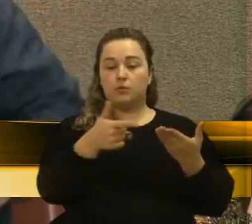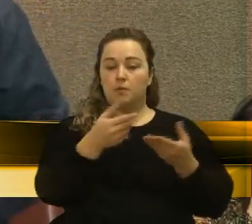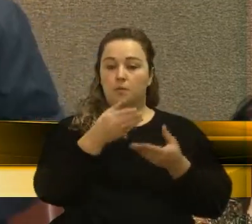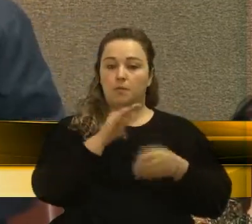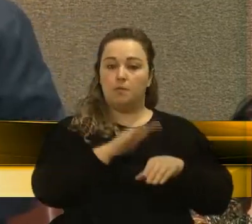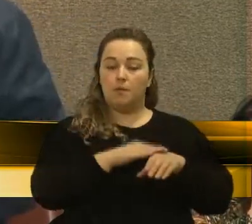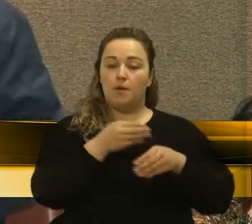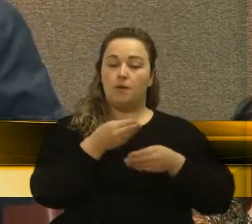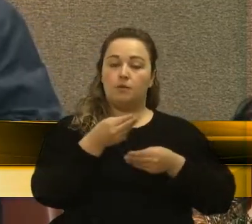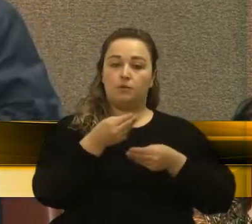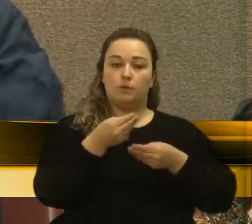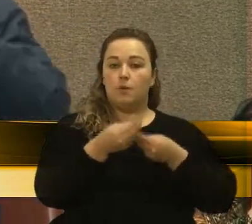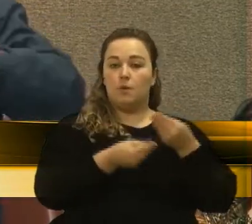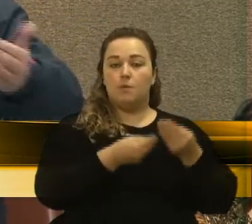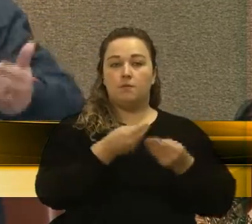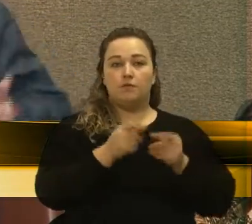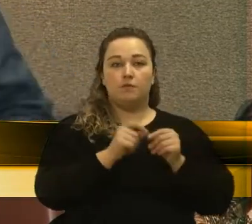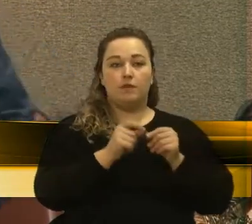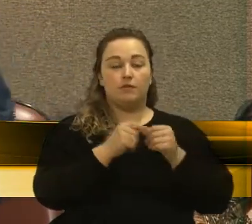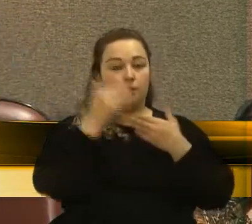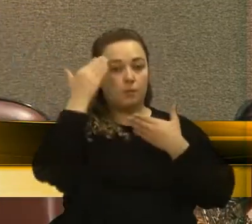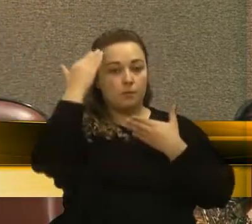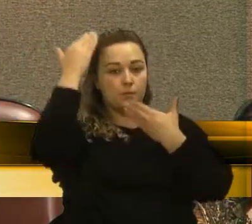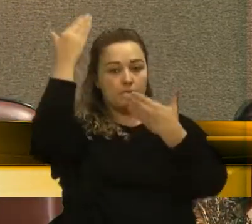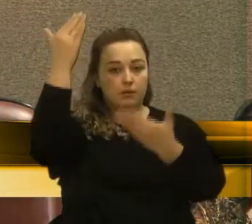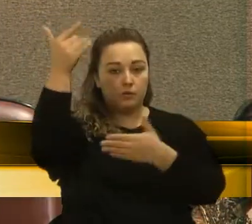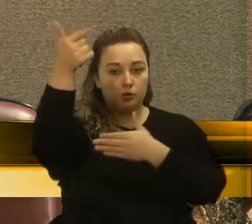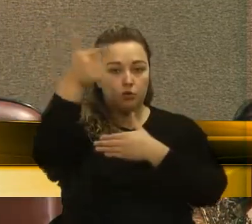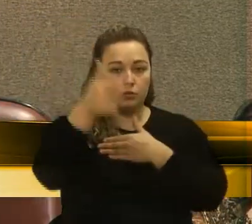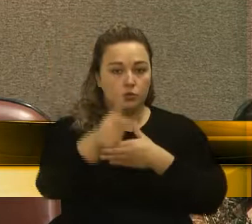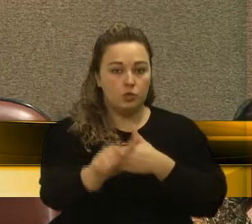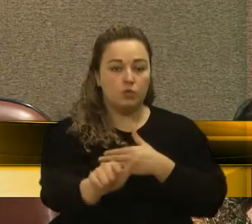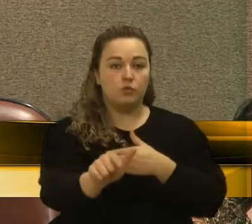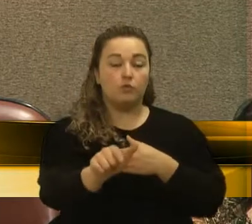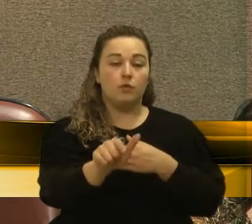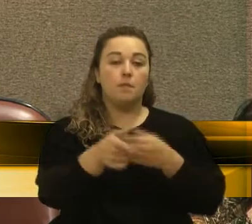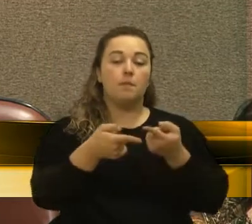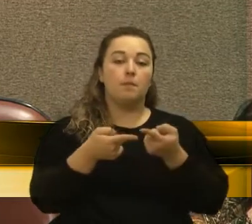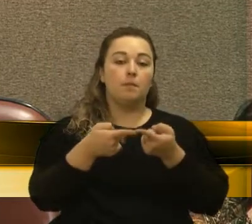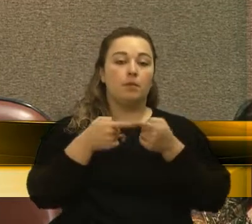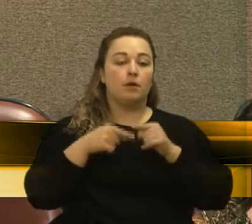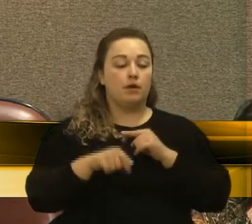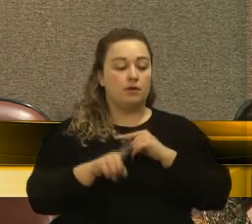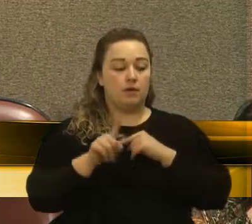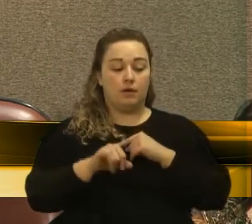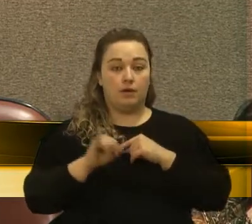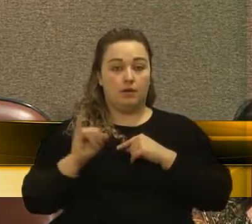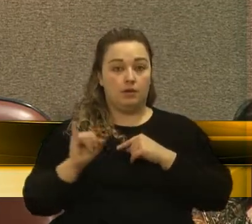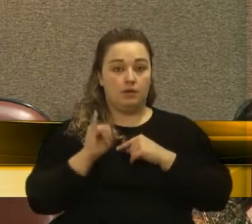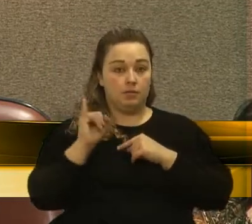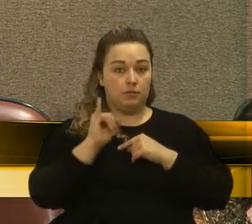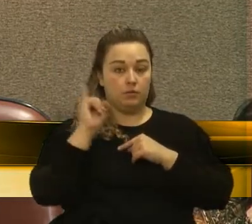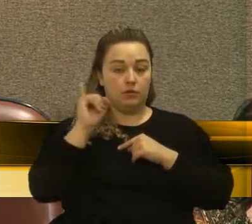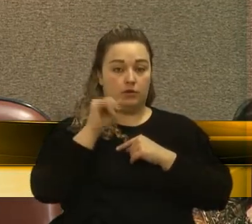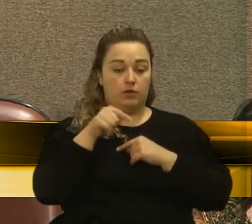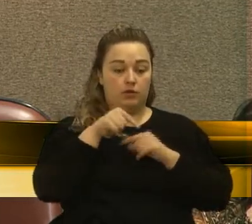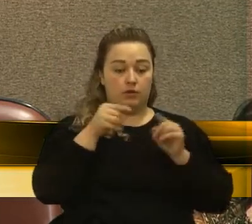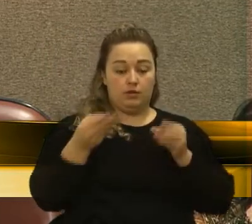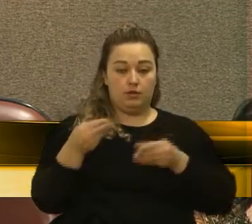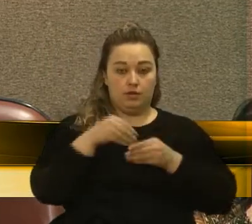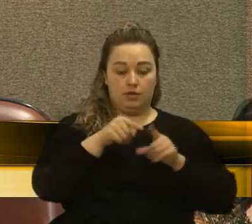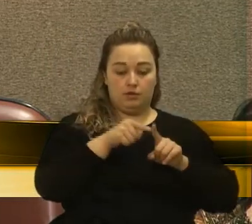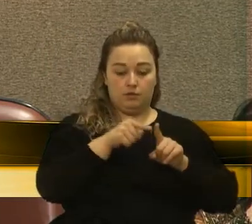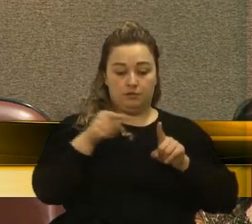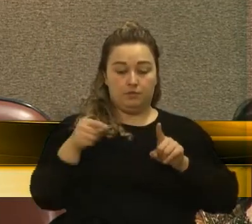entregar, fazer uma homenagem à Microempa. Porém, é importante nesses 35 anos que